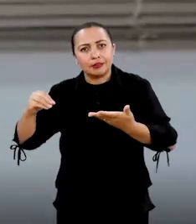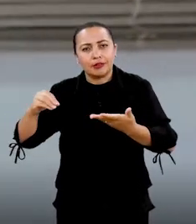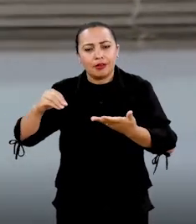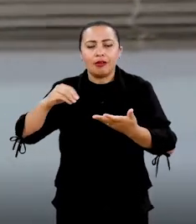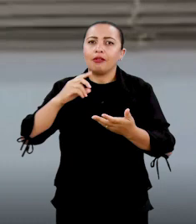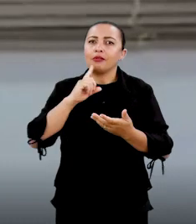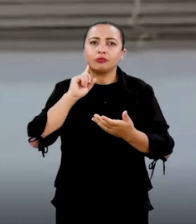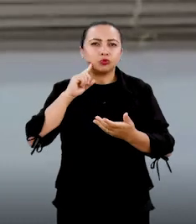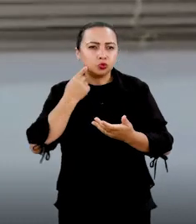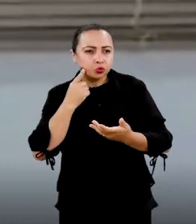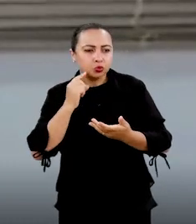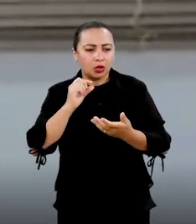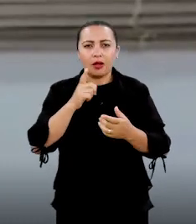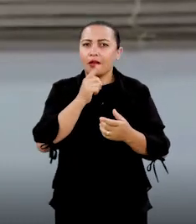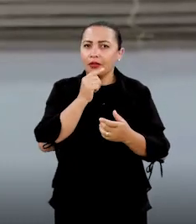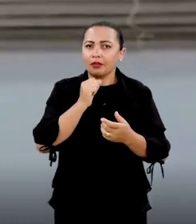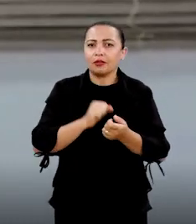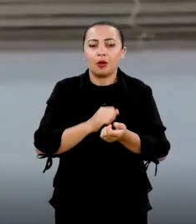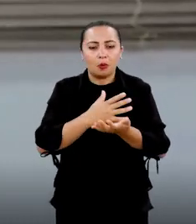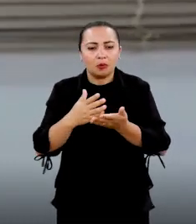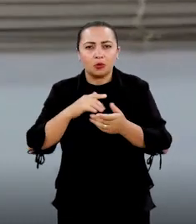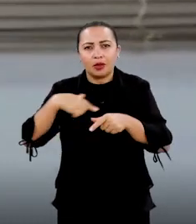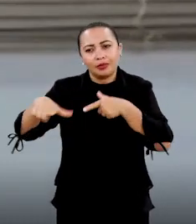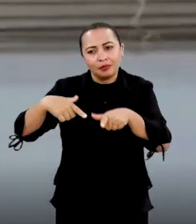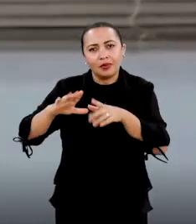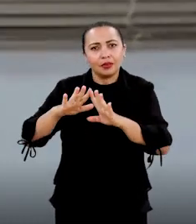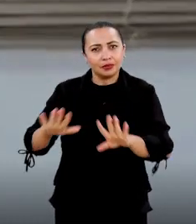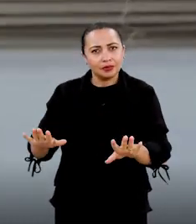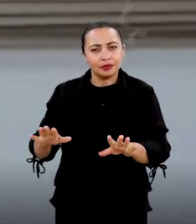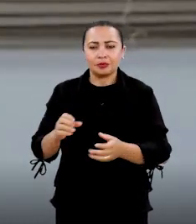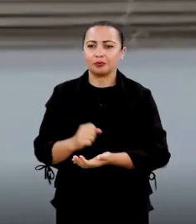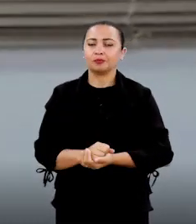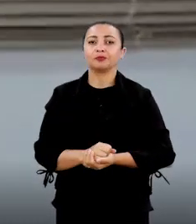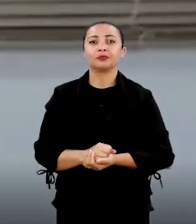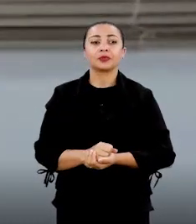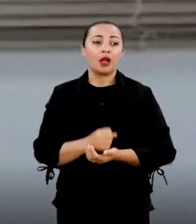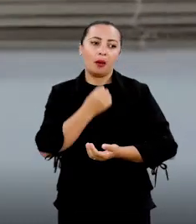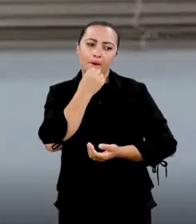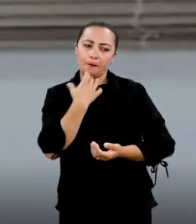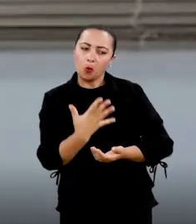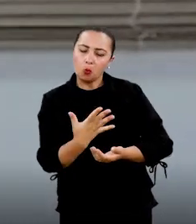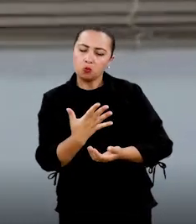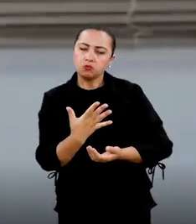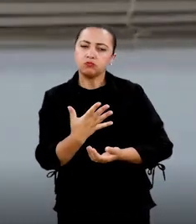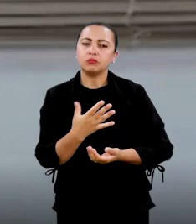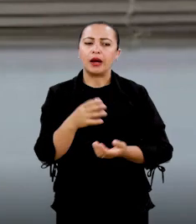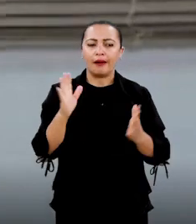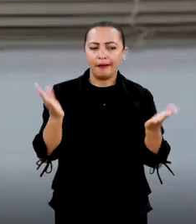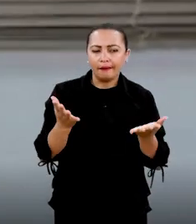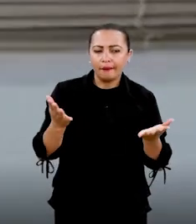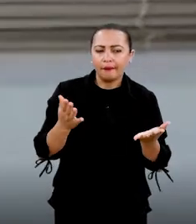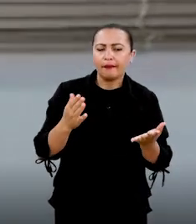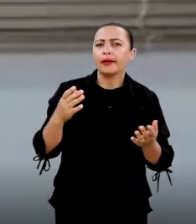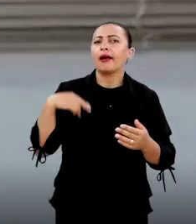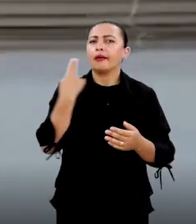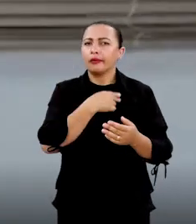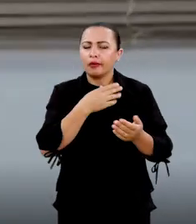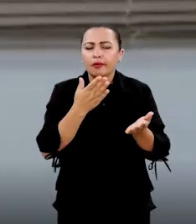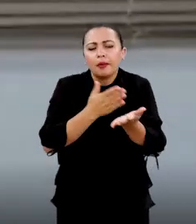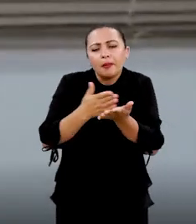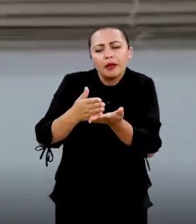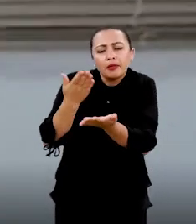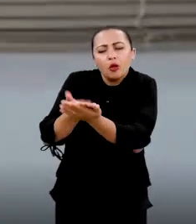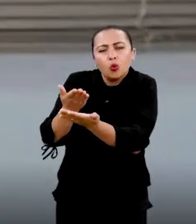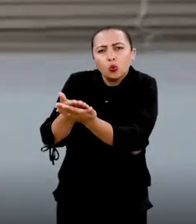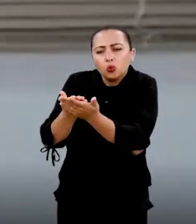nós começamos a trabalhar assim, opa, ele funciona. Então, agora vamos fazer um